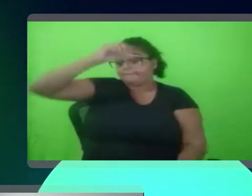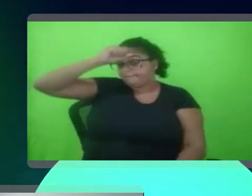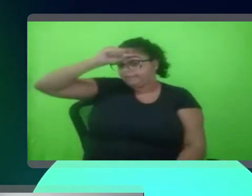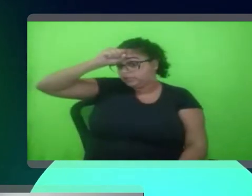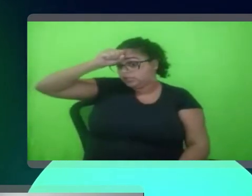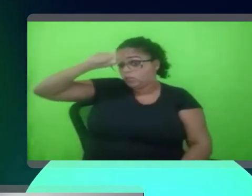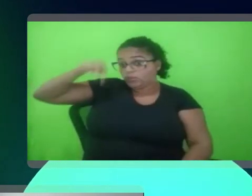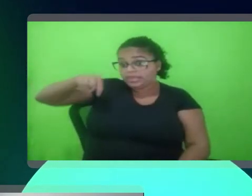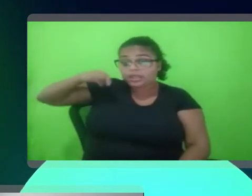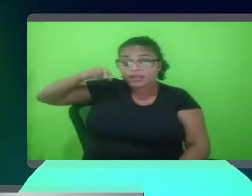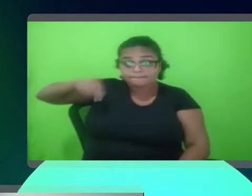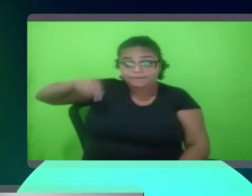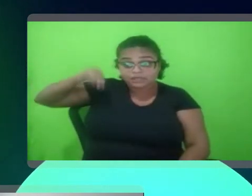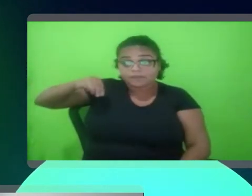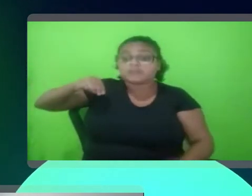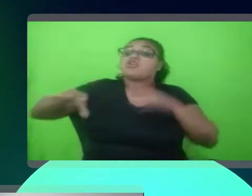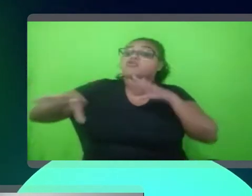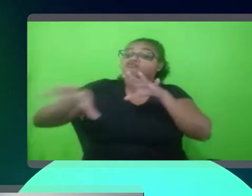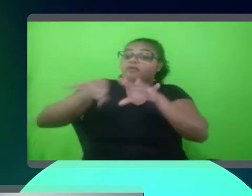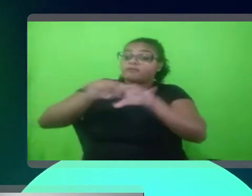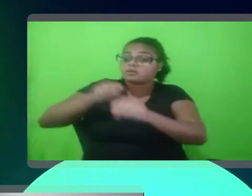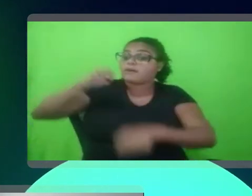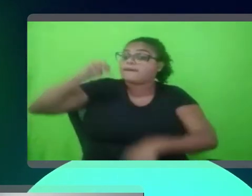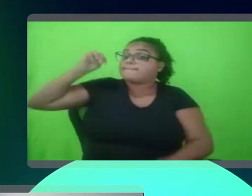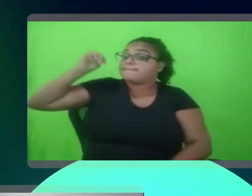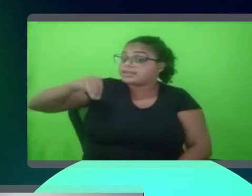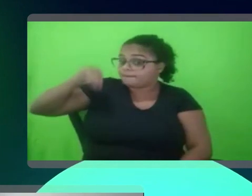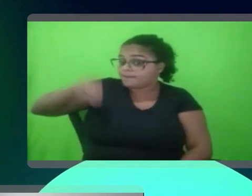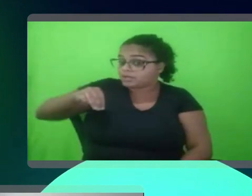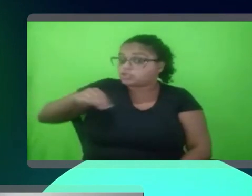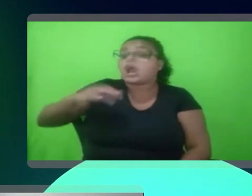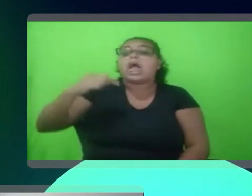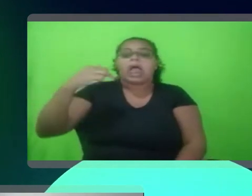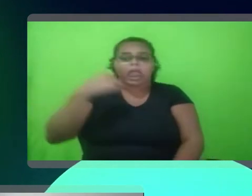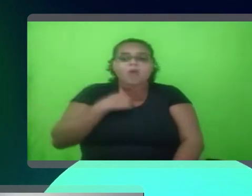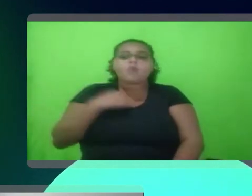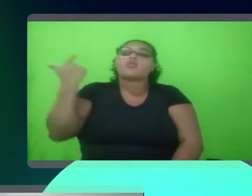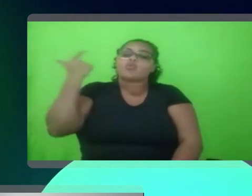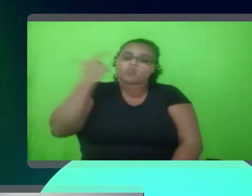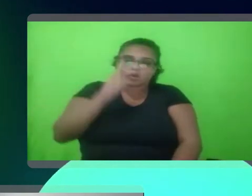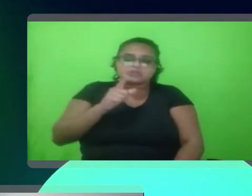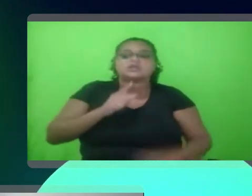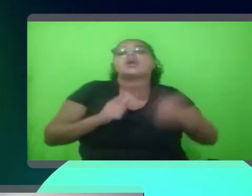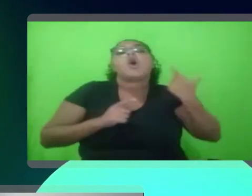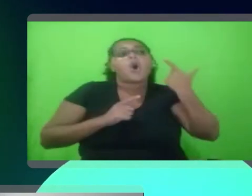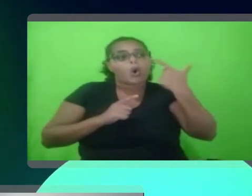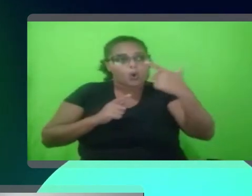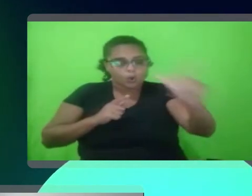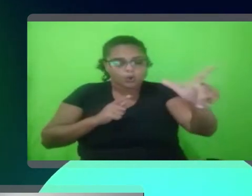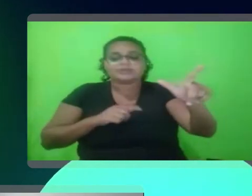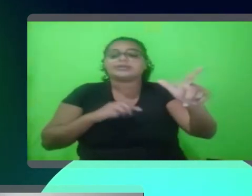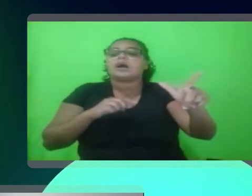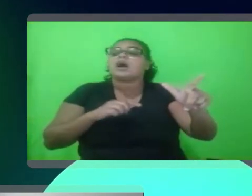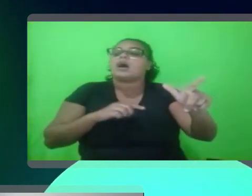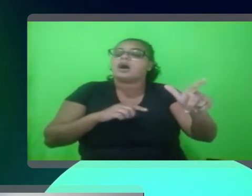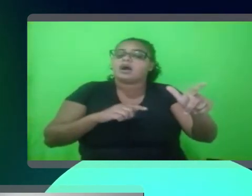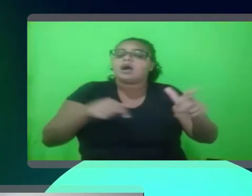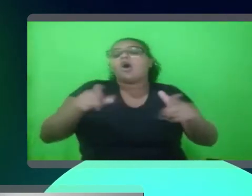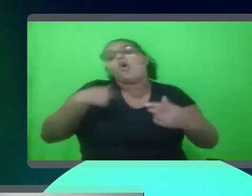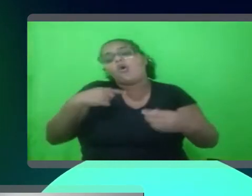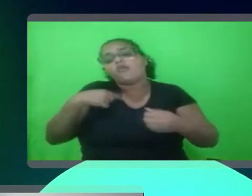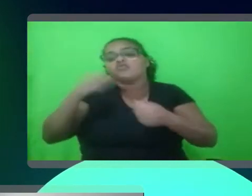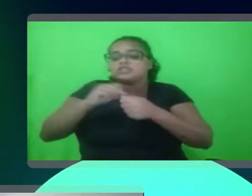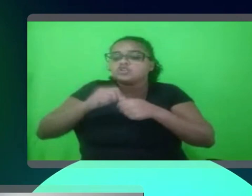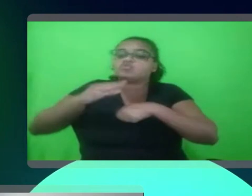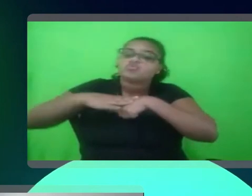aprendeu em matemática, ou a sua formação em matemática, e dizer assim, eu consigo entrar em uma outra área, ou você correr atrás de uma